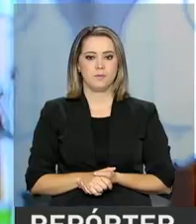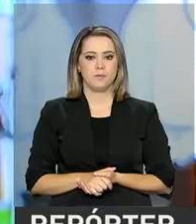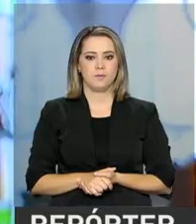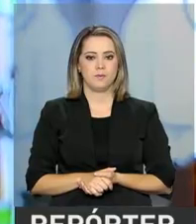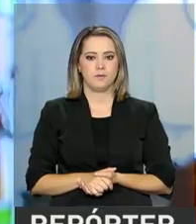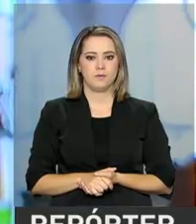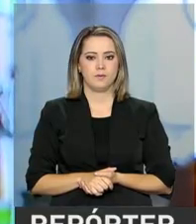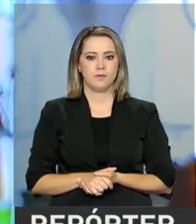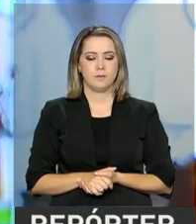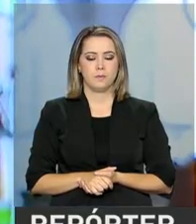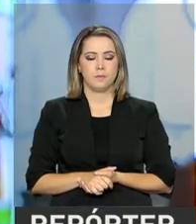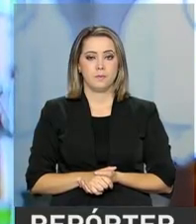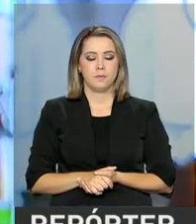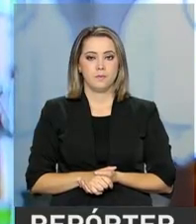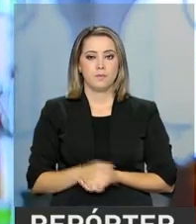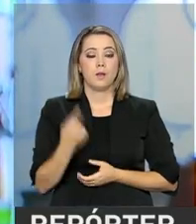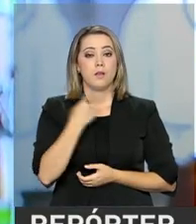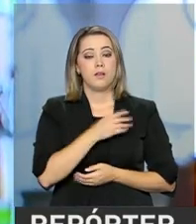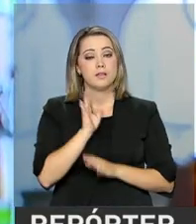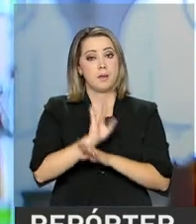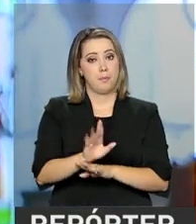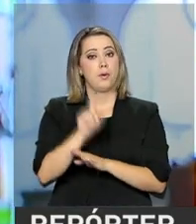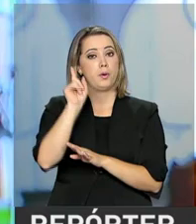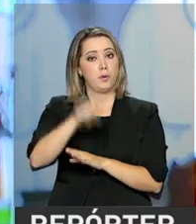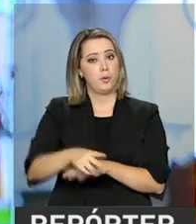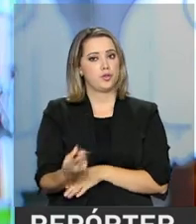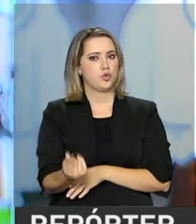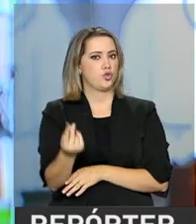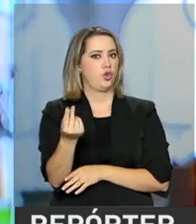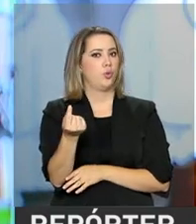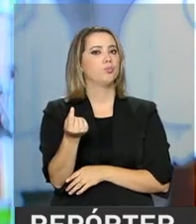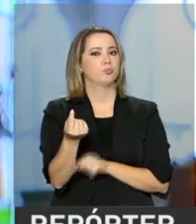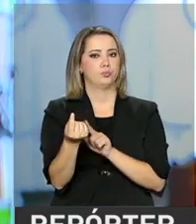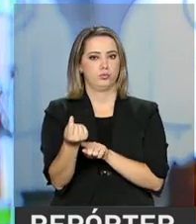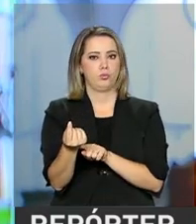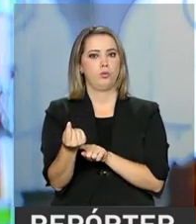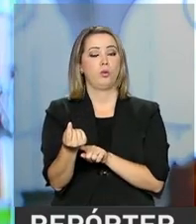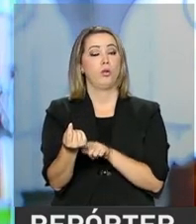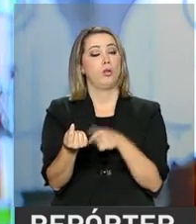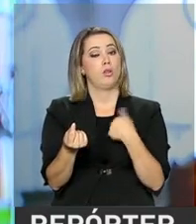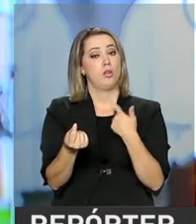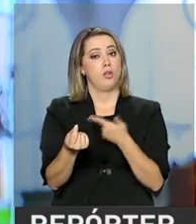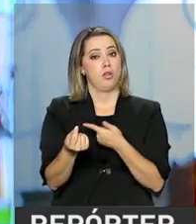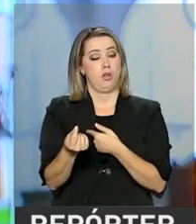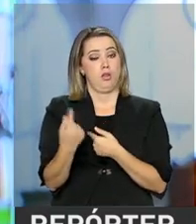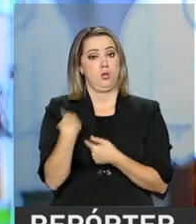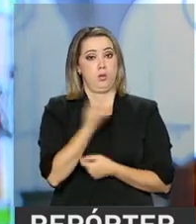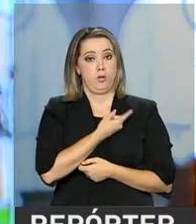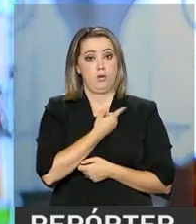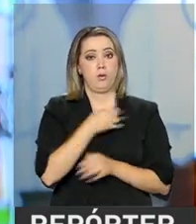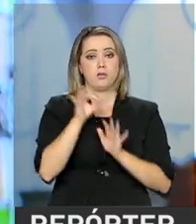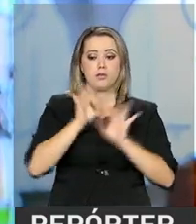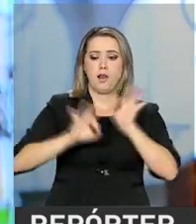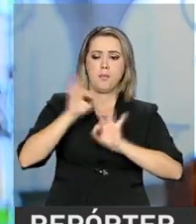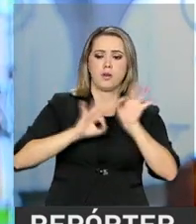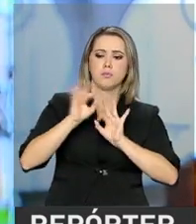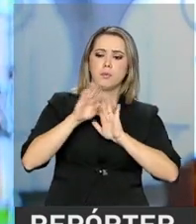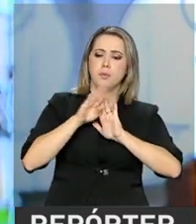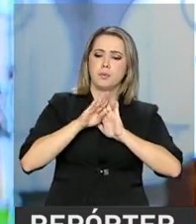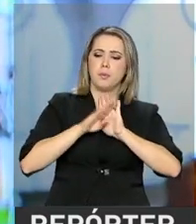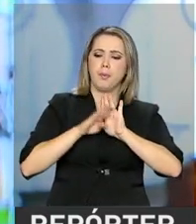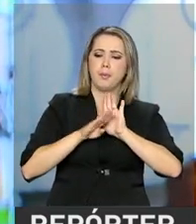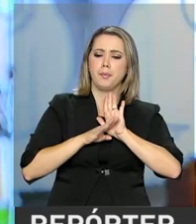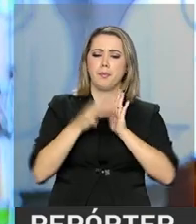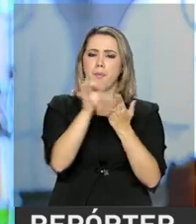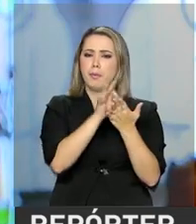Esse apoio, basicamente, ele é financeiro, tá certo? A gente manda um plano de trabalho, propondo algumas